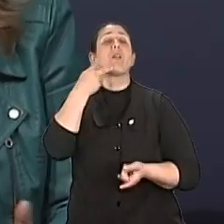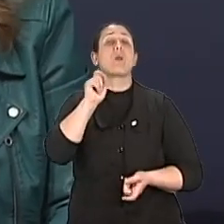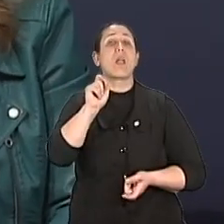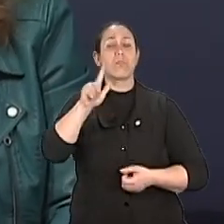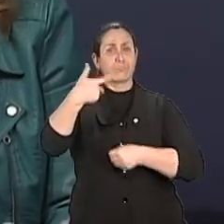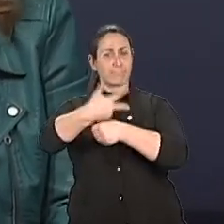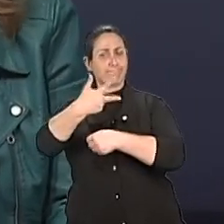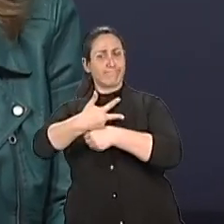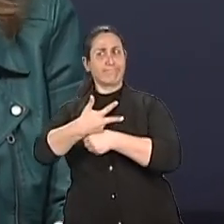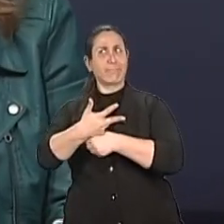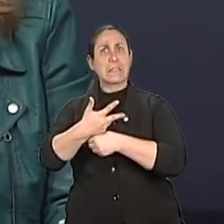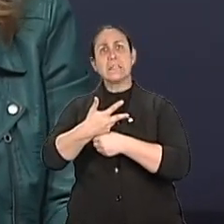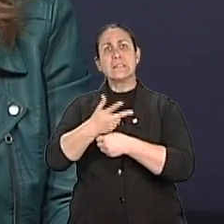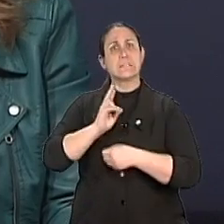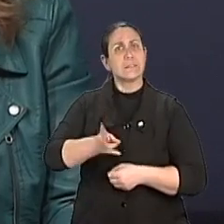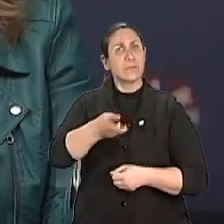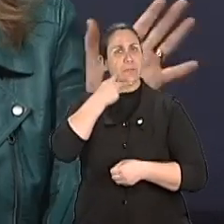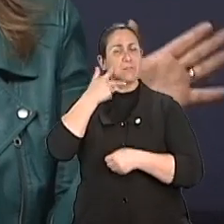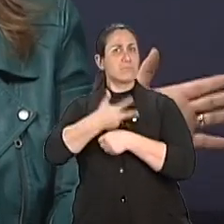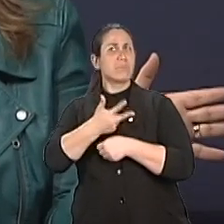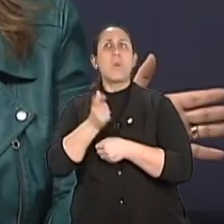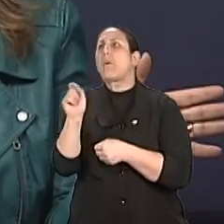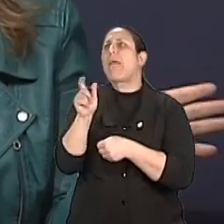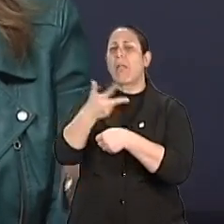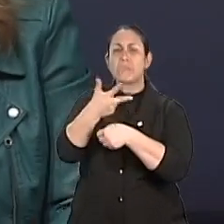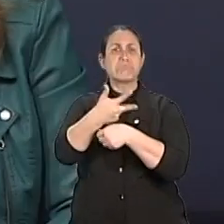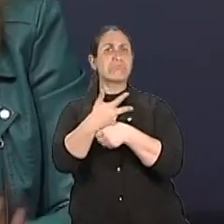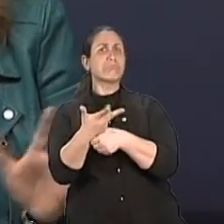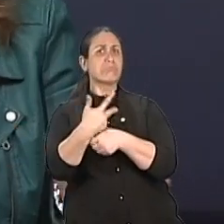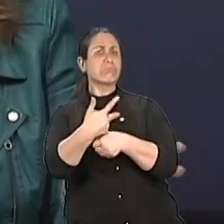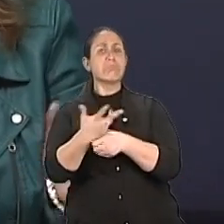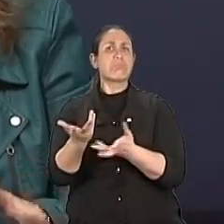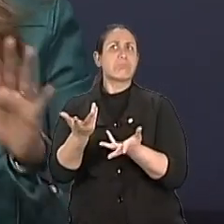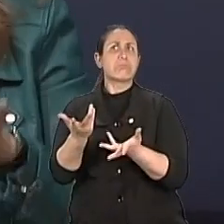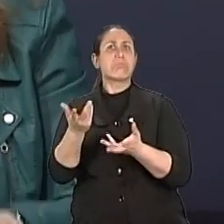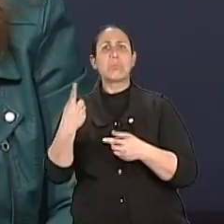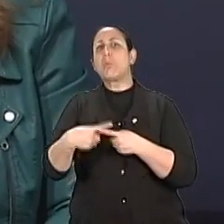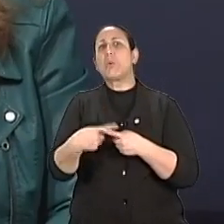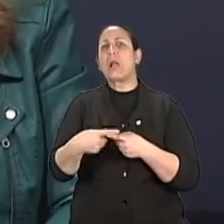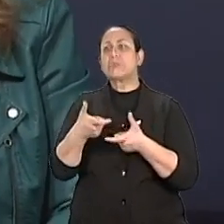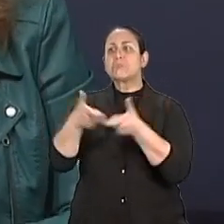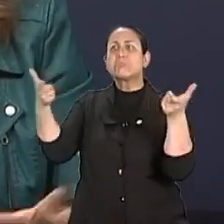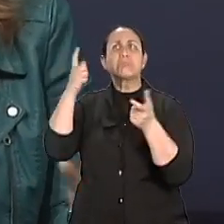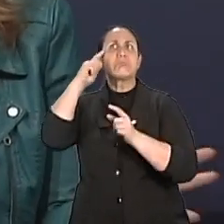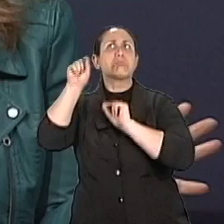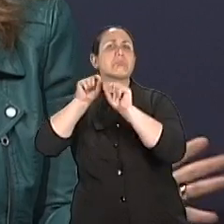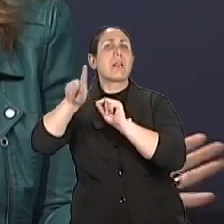idade. E eu acho que eu gostaria de começar falando um pouquinho o que que é terceira idade, né? Que eu acho que é importante para os telespectadores.